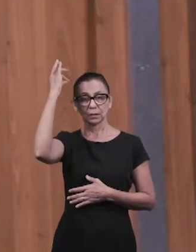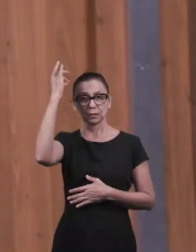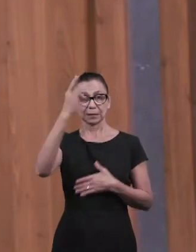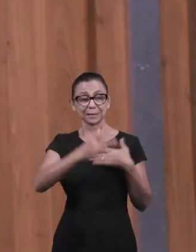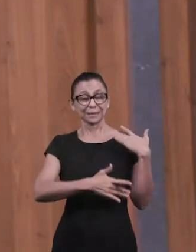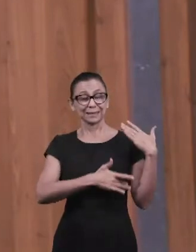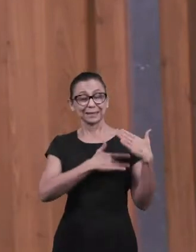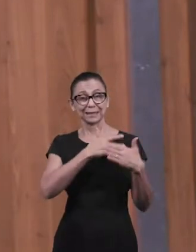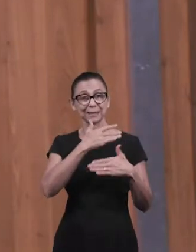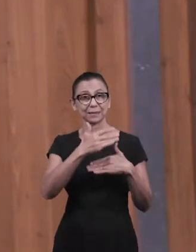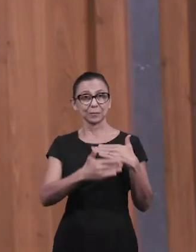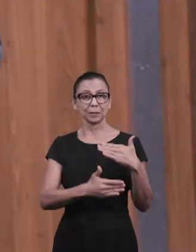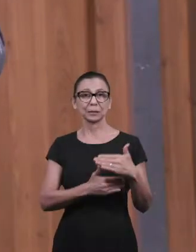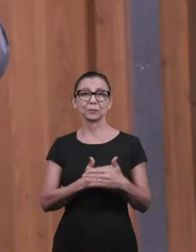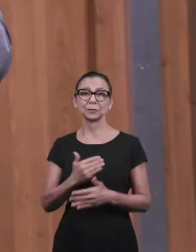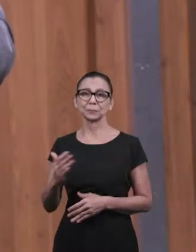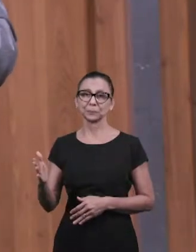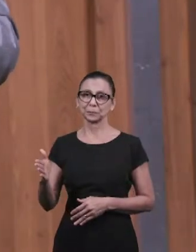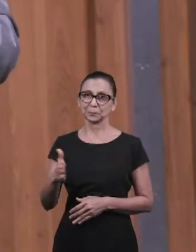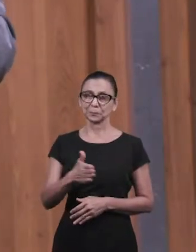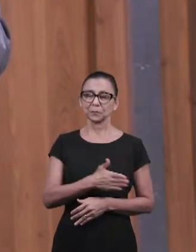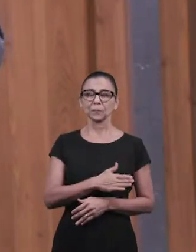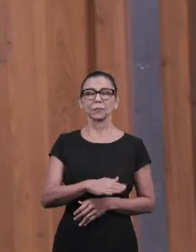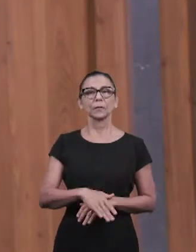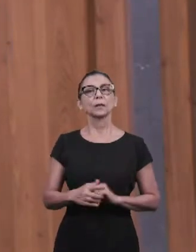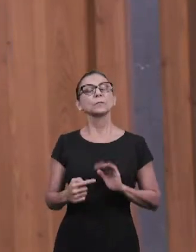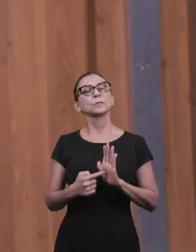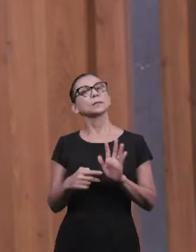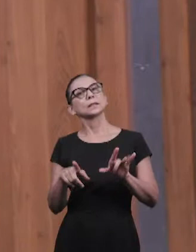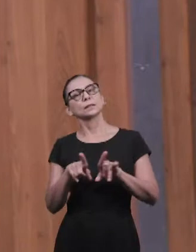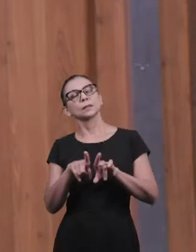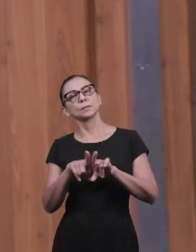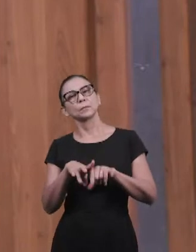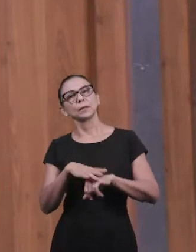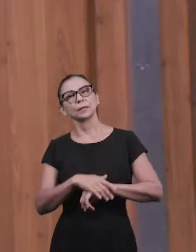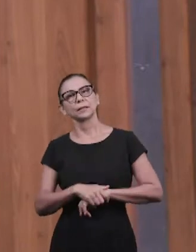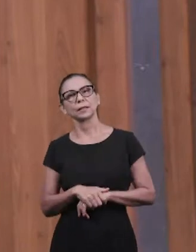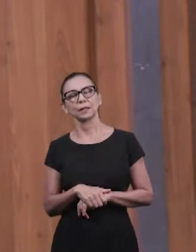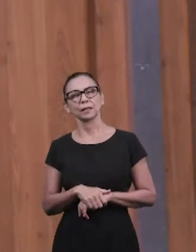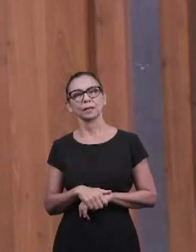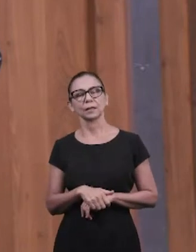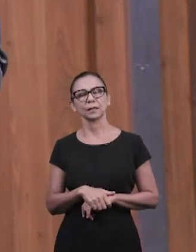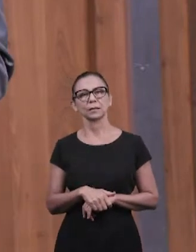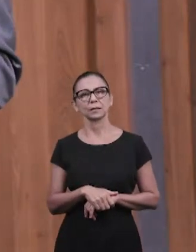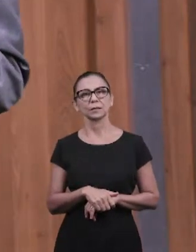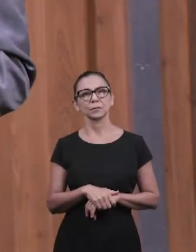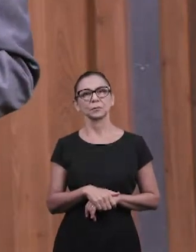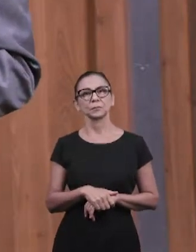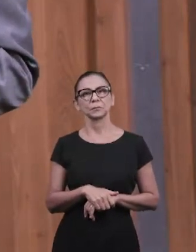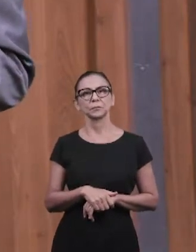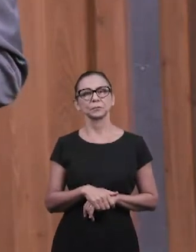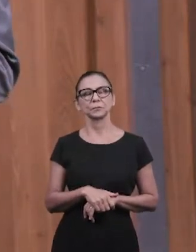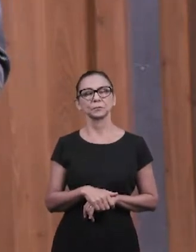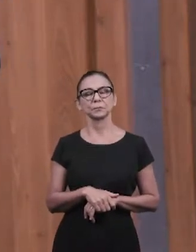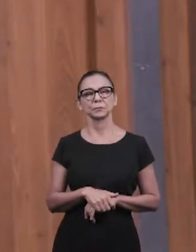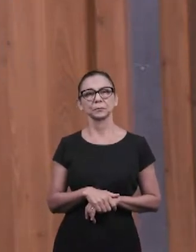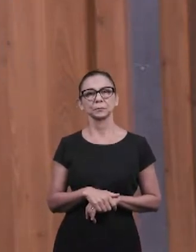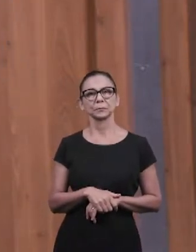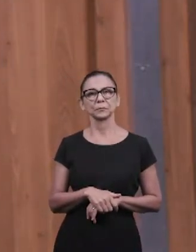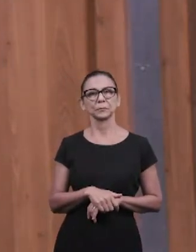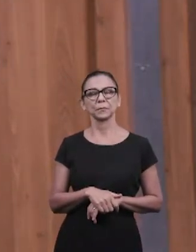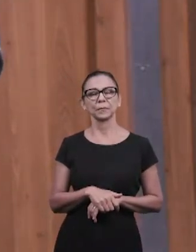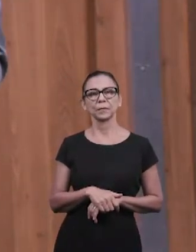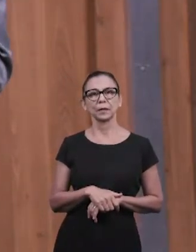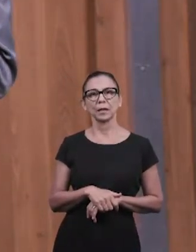nos dons espirituais, muito bem, quero mostrar agora para essa primeira pergunta uma contribuição que foi enviada para a